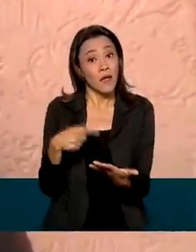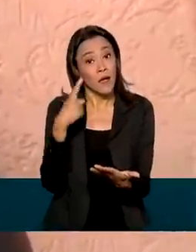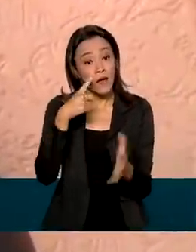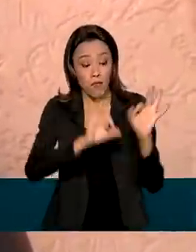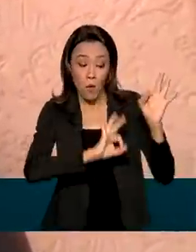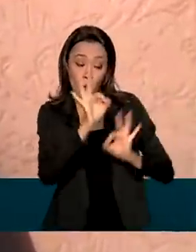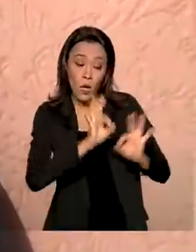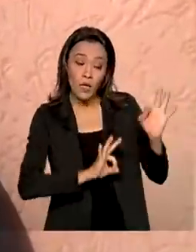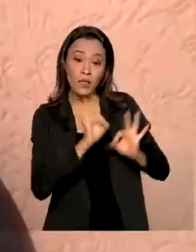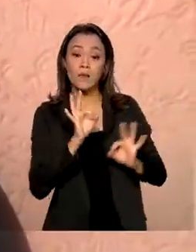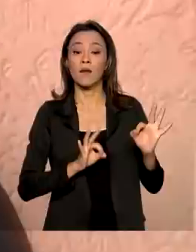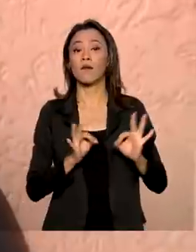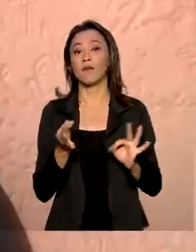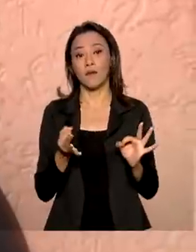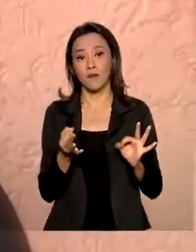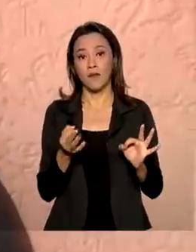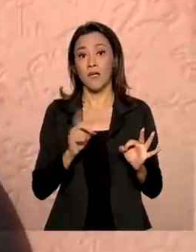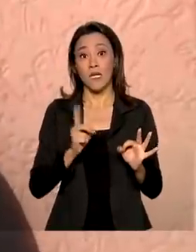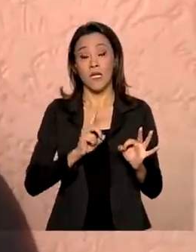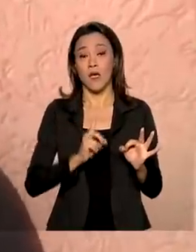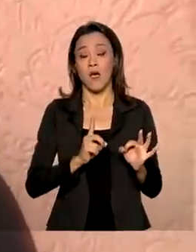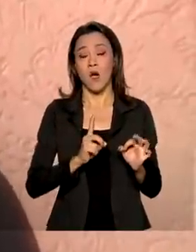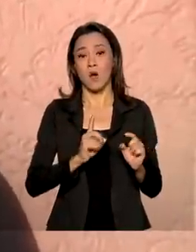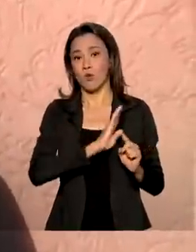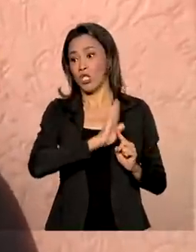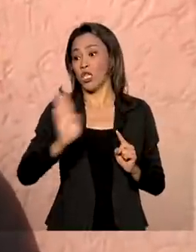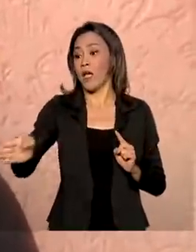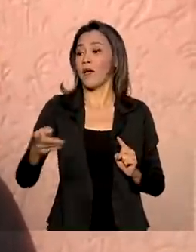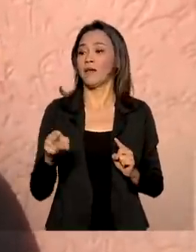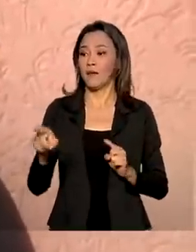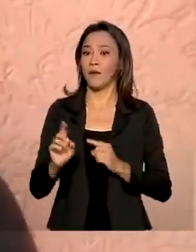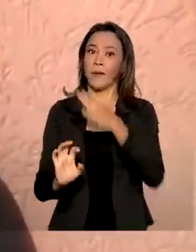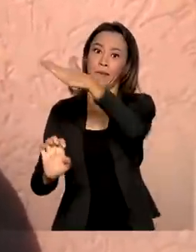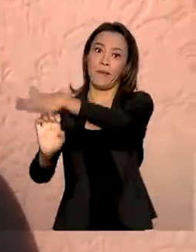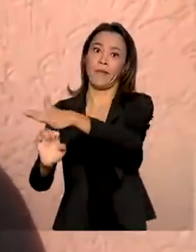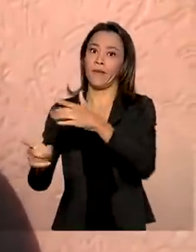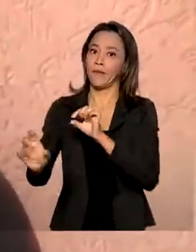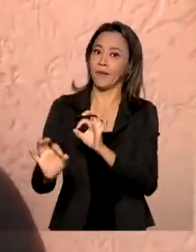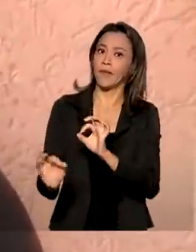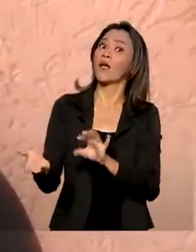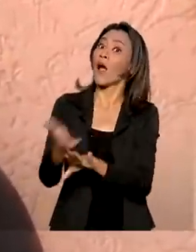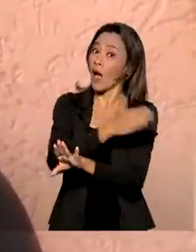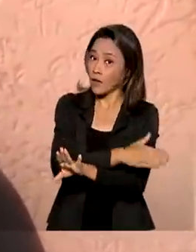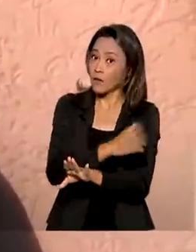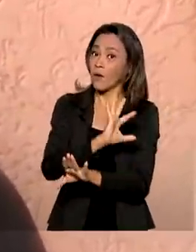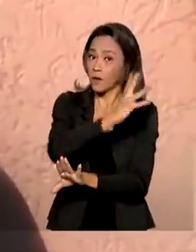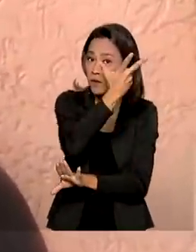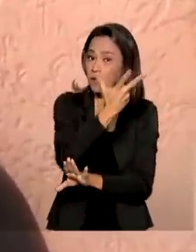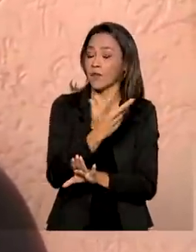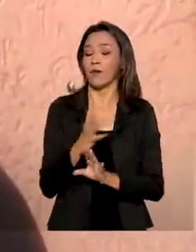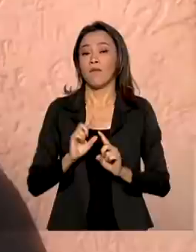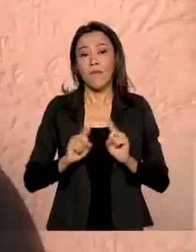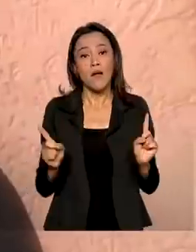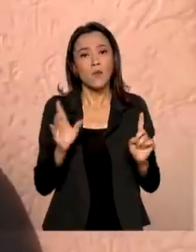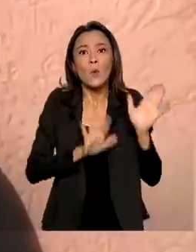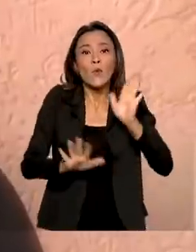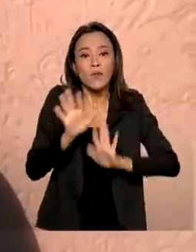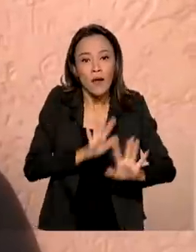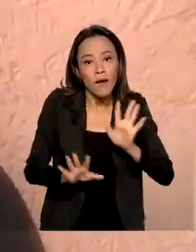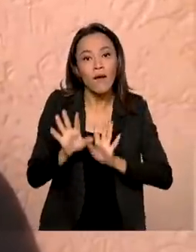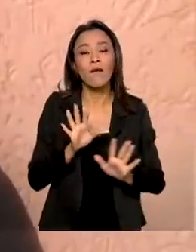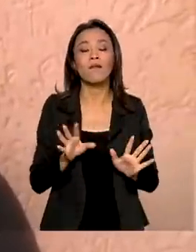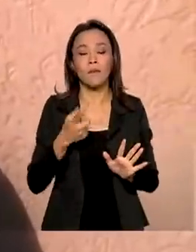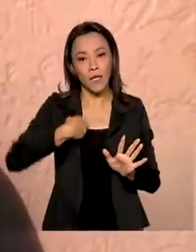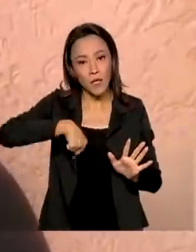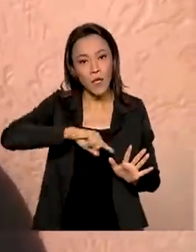planejada, não diretamente pela imobiliária, como acontece da outra forma, mas assim com um cuidado maior, que